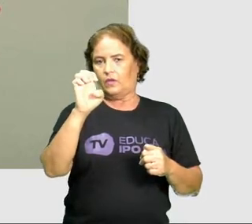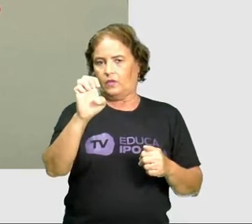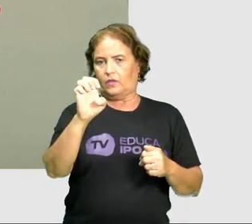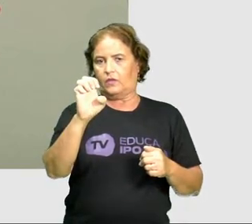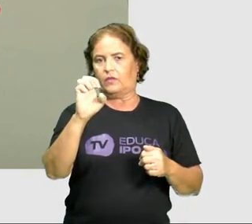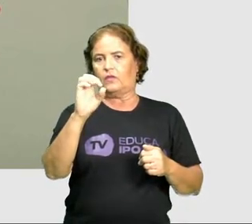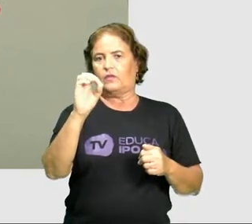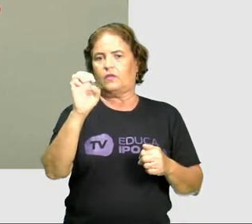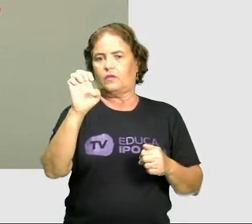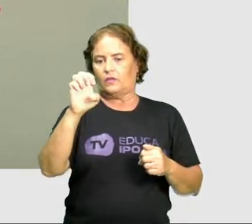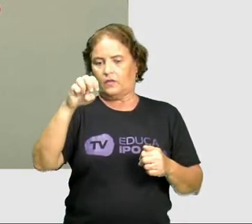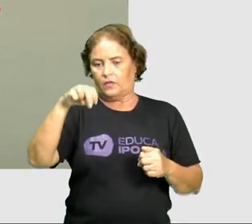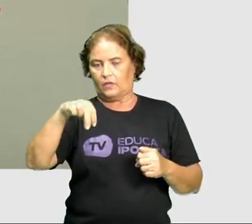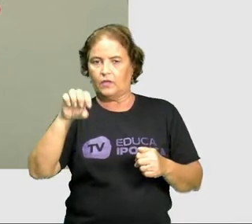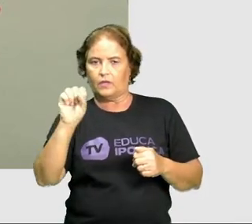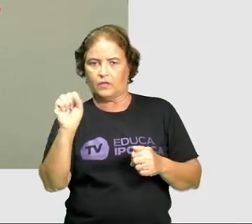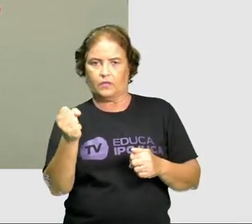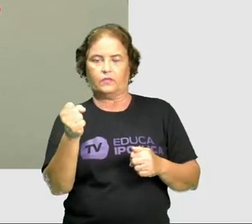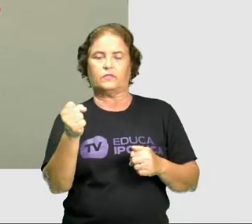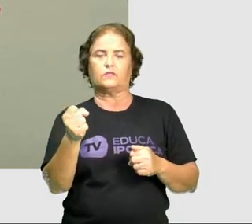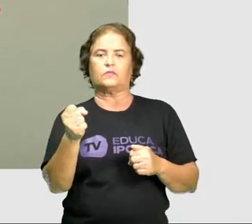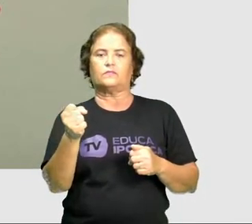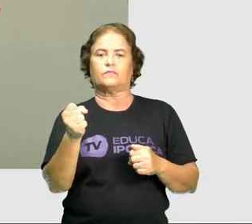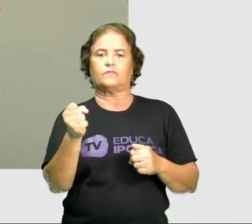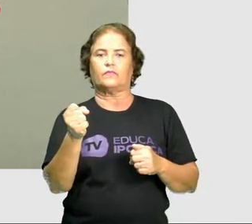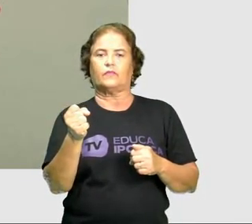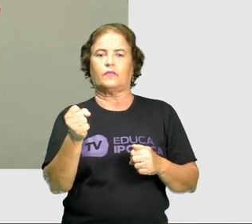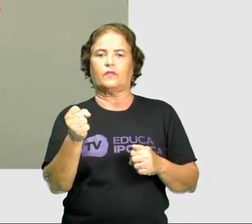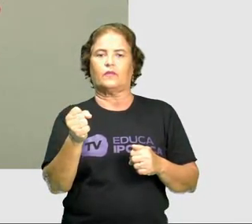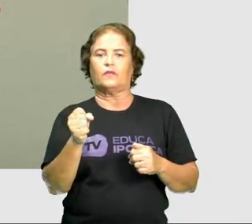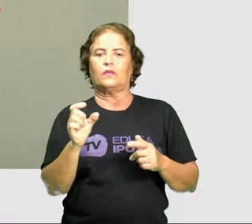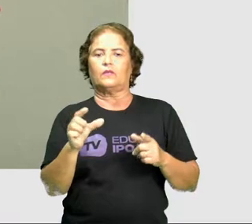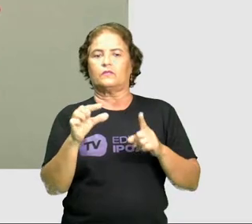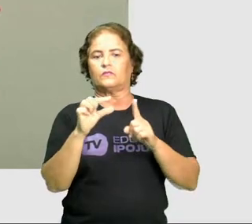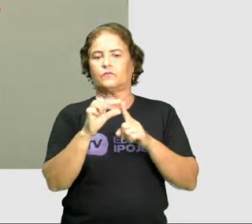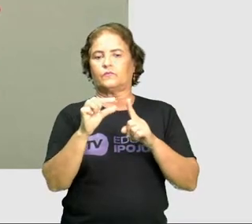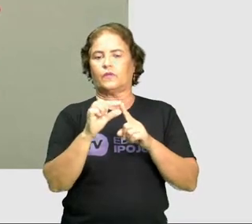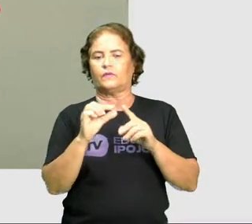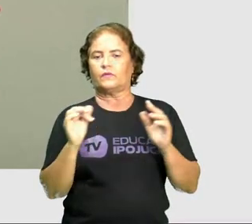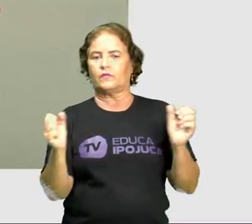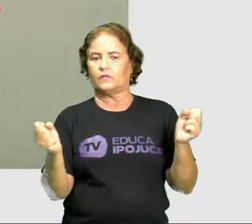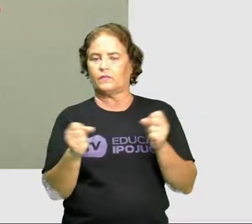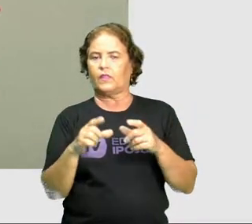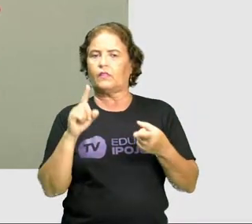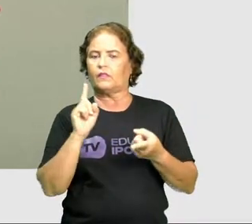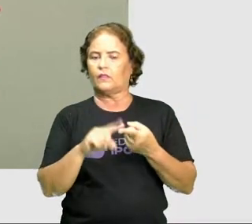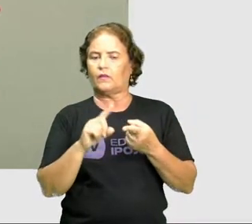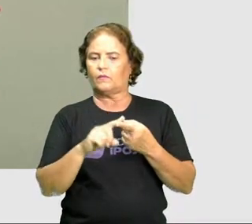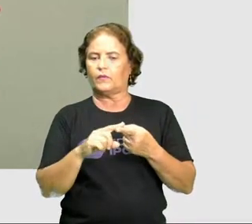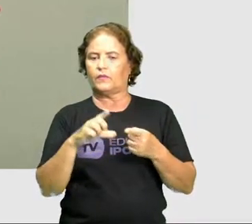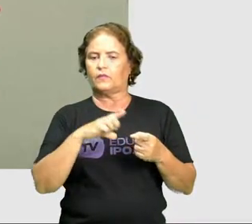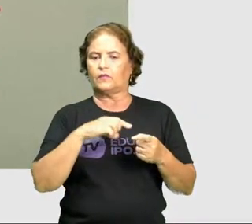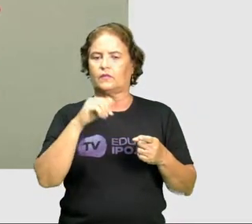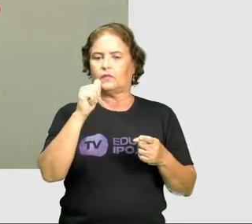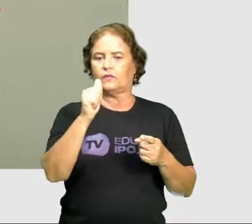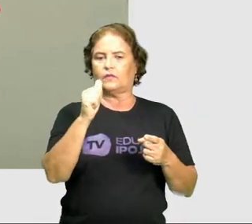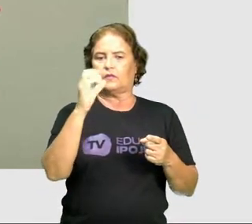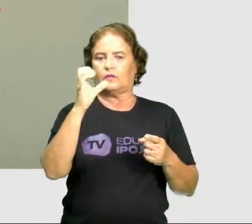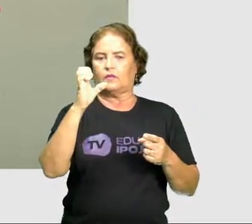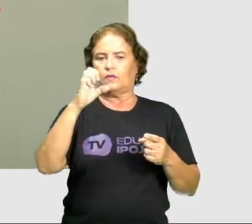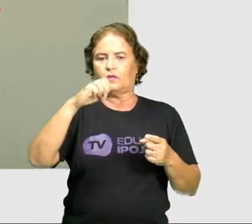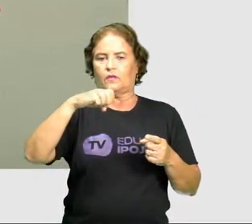ENS. Então essas palavras terminadas em, essas letras daqui, elas também são acentuadas. Tanto pode ser acentuação